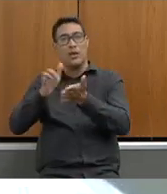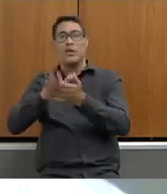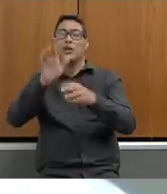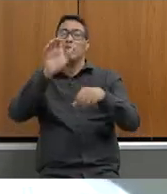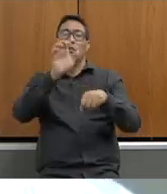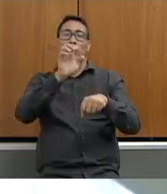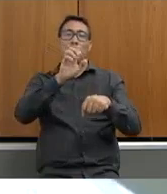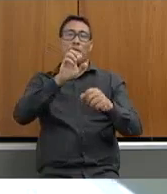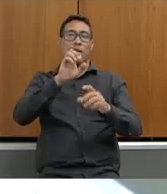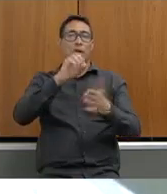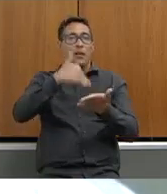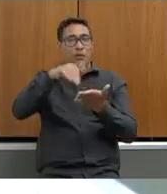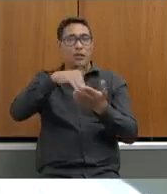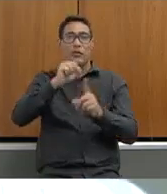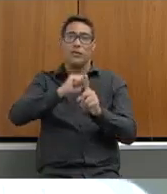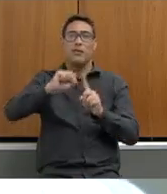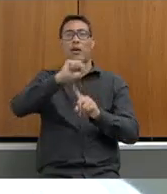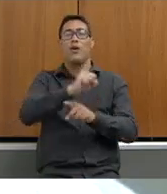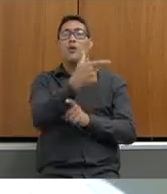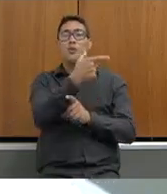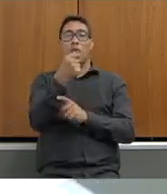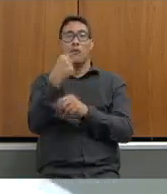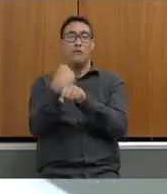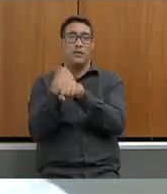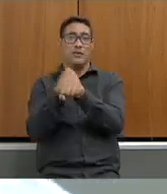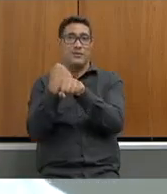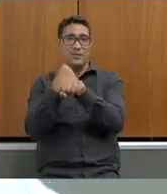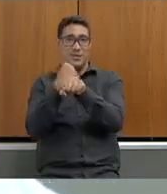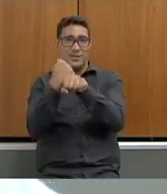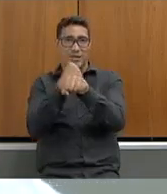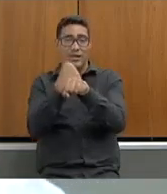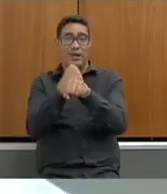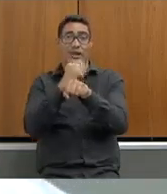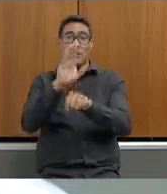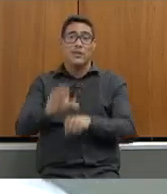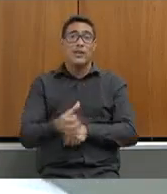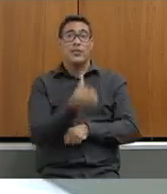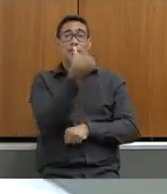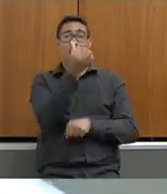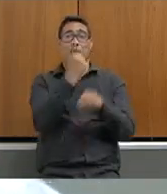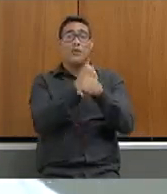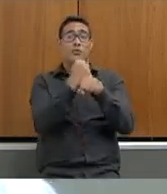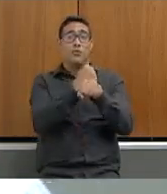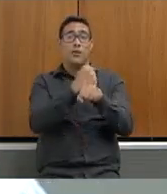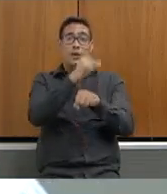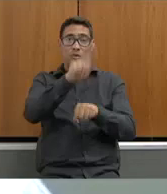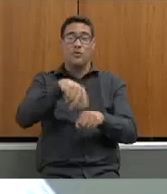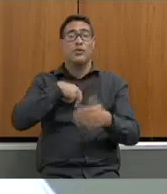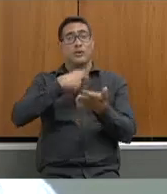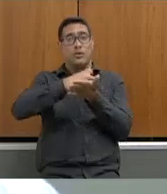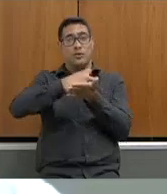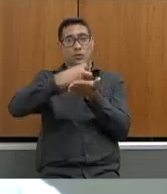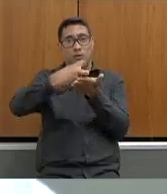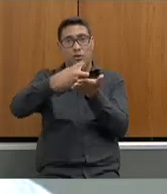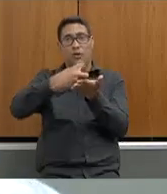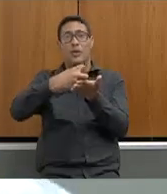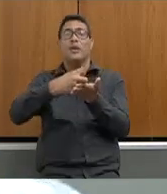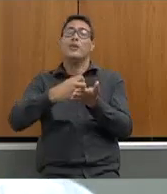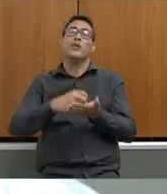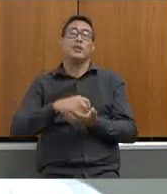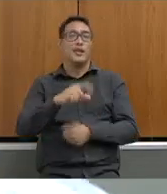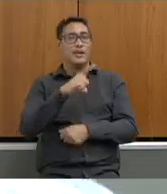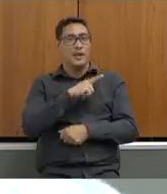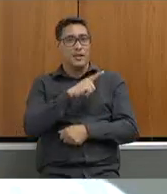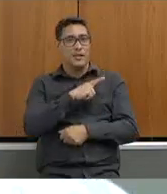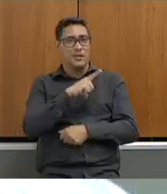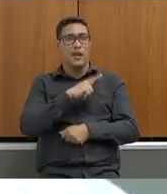mais de 20 anos por 20 anos nós estamos no sexto ano do golpe então nós temos todas as condições de estar